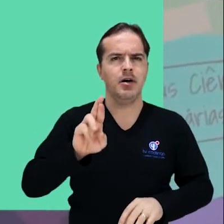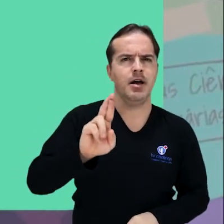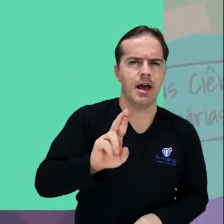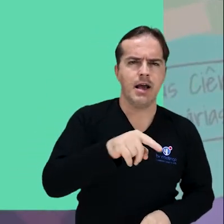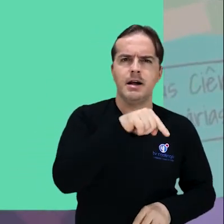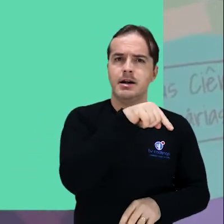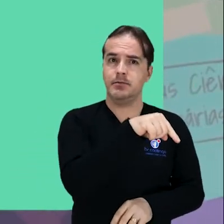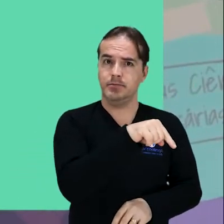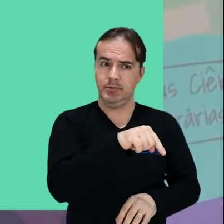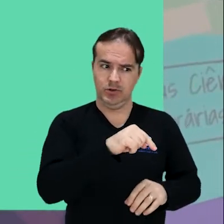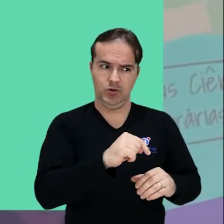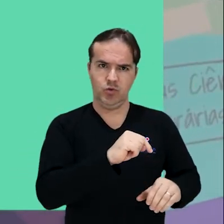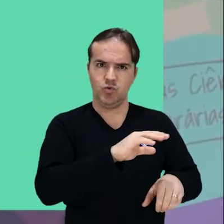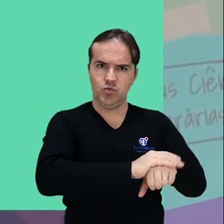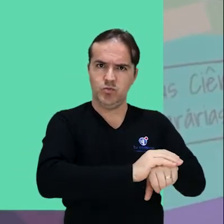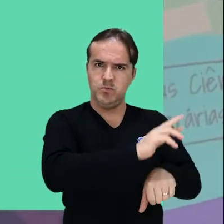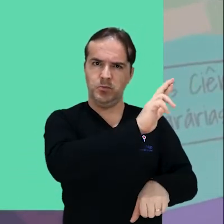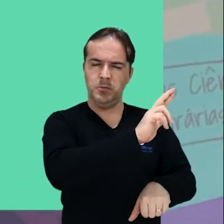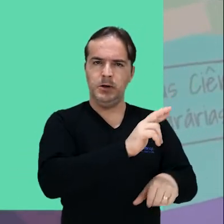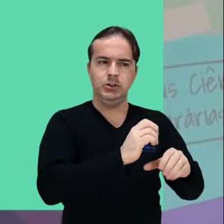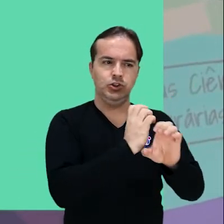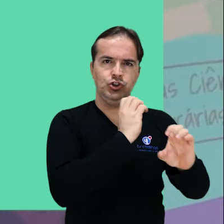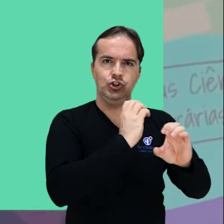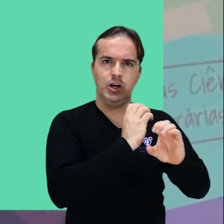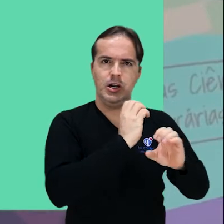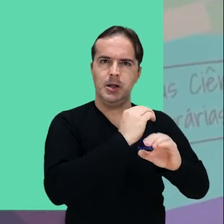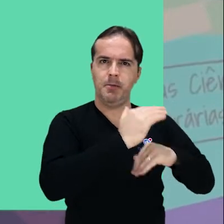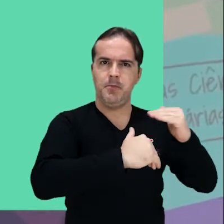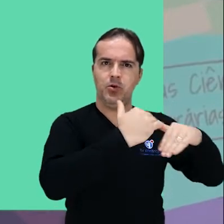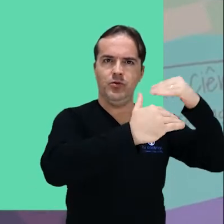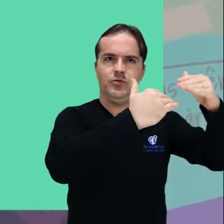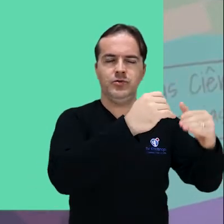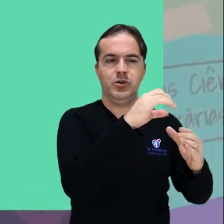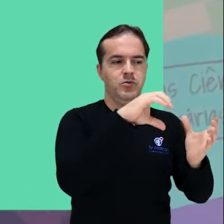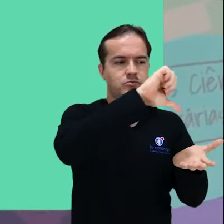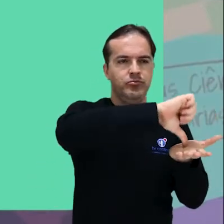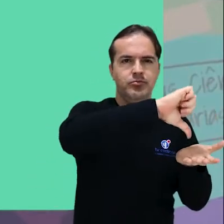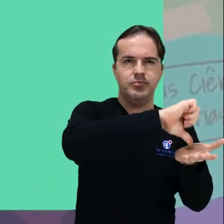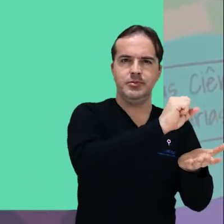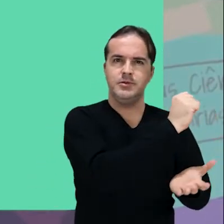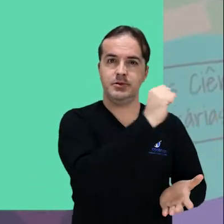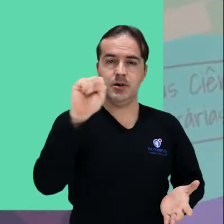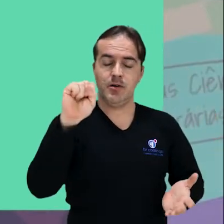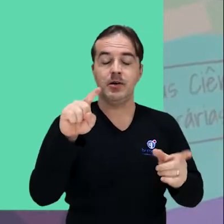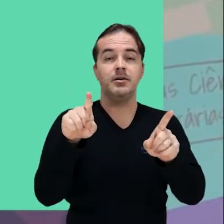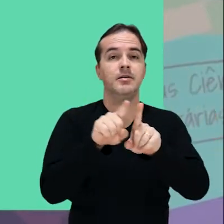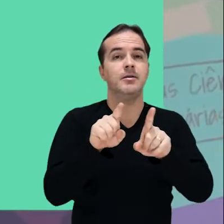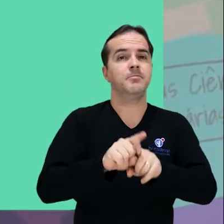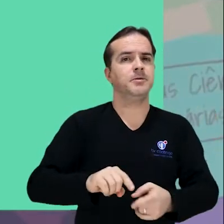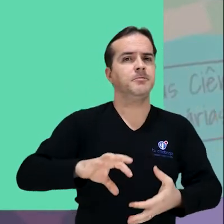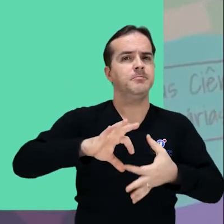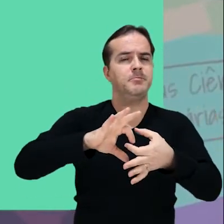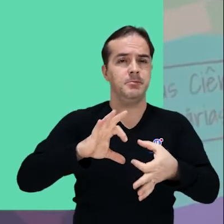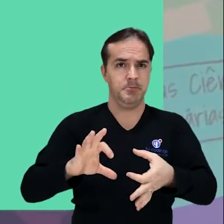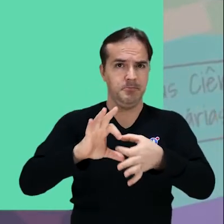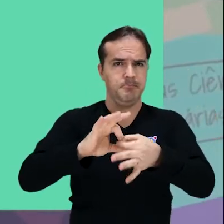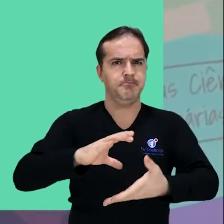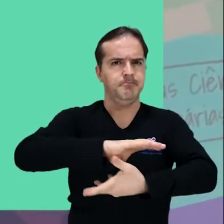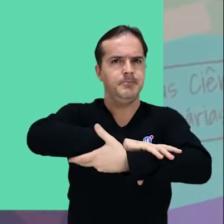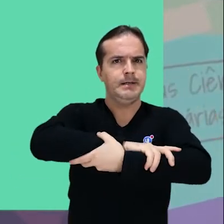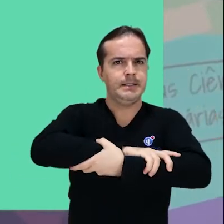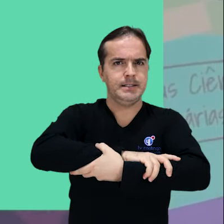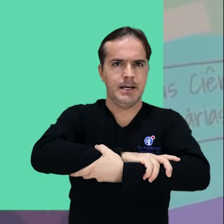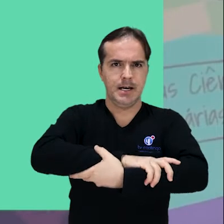A iniciativa é do Colegiado de Engenharia de Produção, Campo Salgueiro, em parceria com o Colégio Agrícola Dom Agostinho